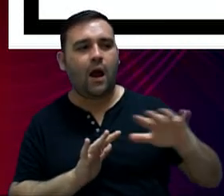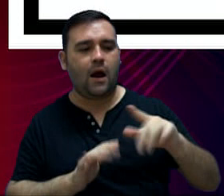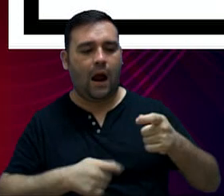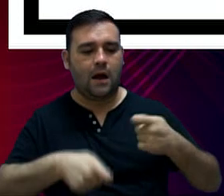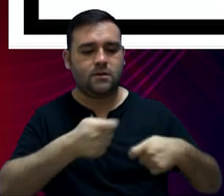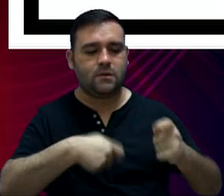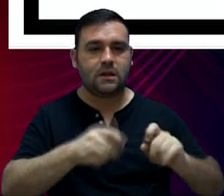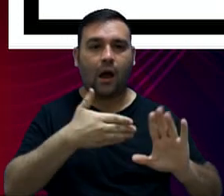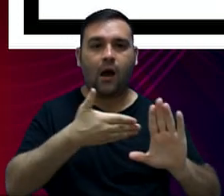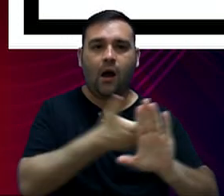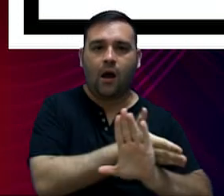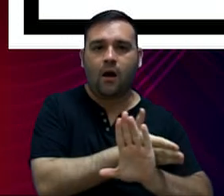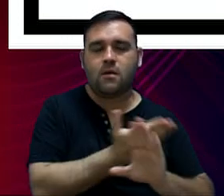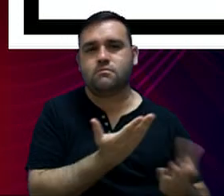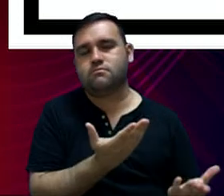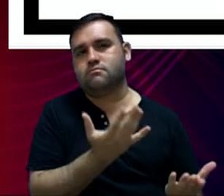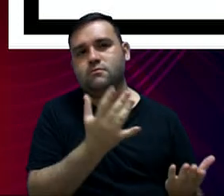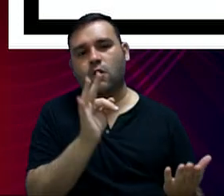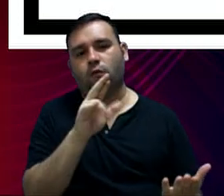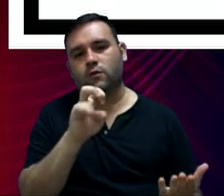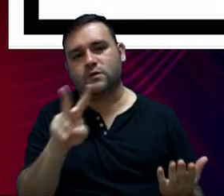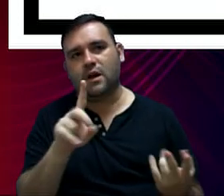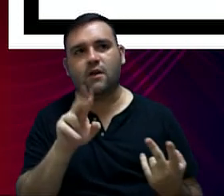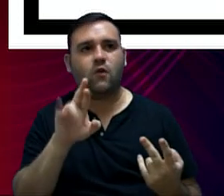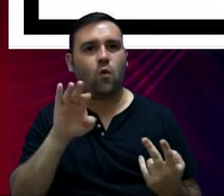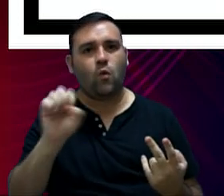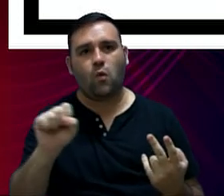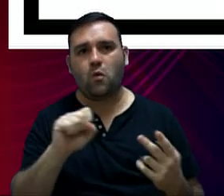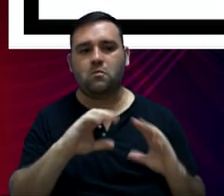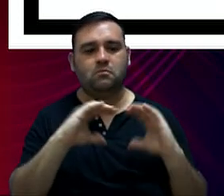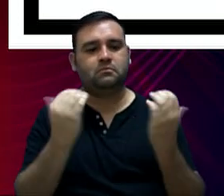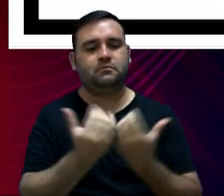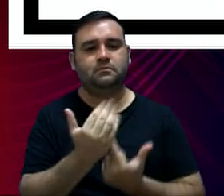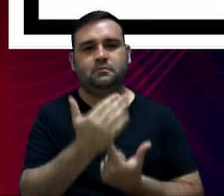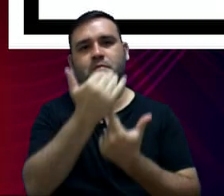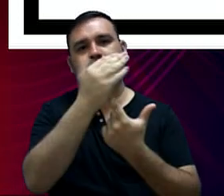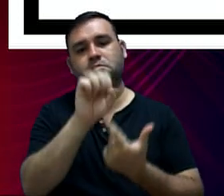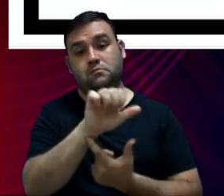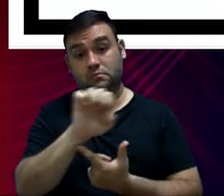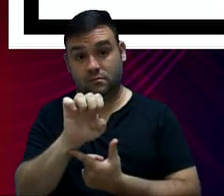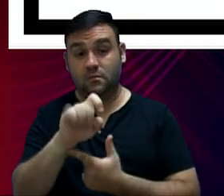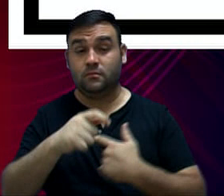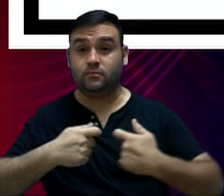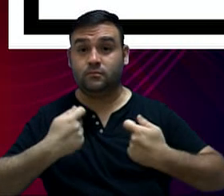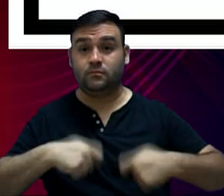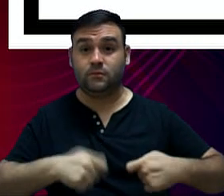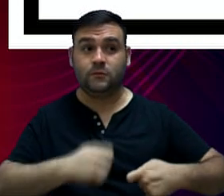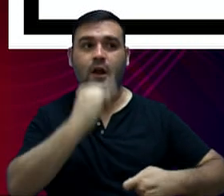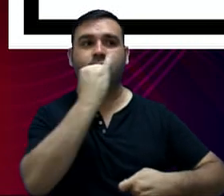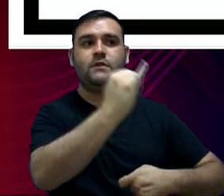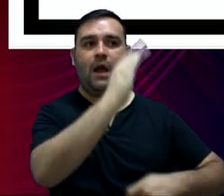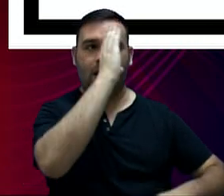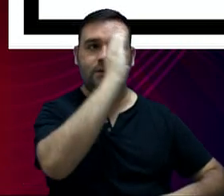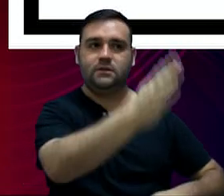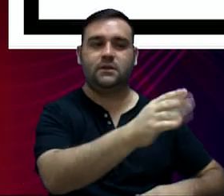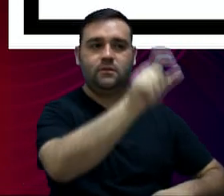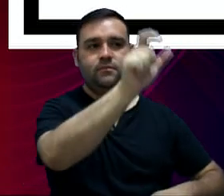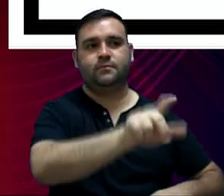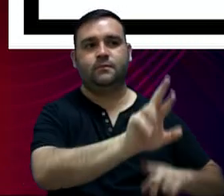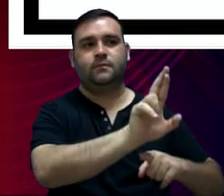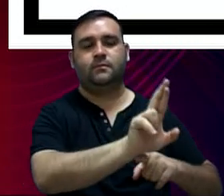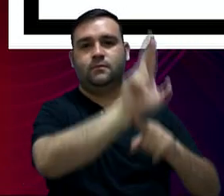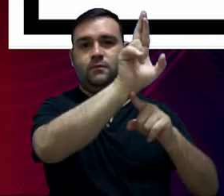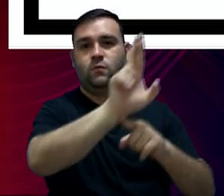administração indireta, ao FUNSERV, a URBIS, o Parque Tecnológico e o SAI, devam ser direcionadas direto aos